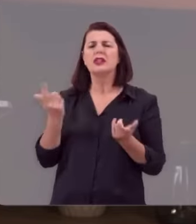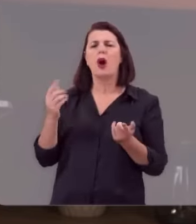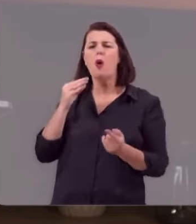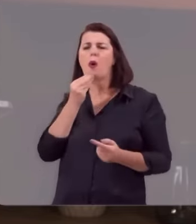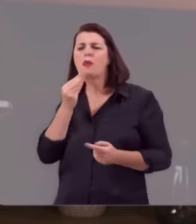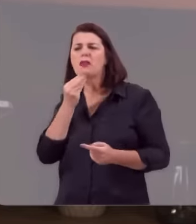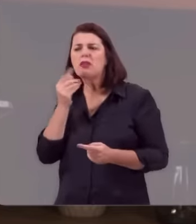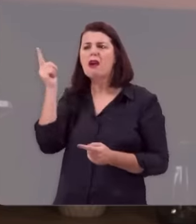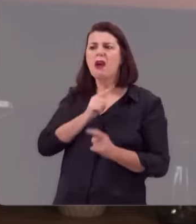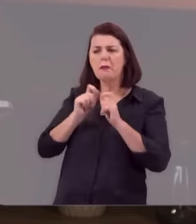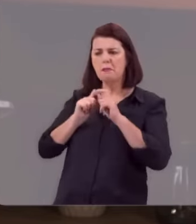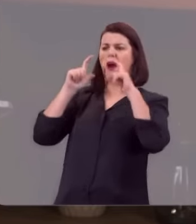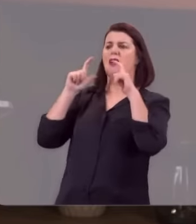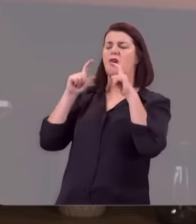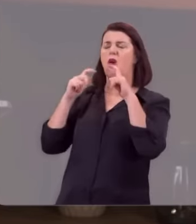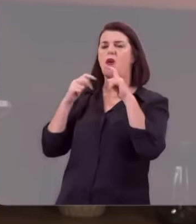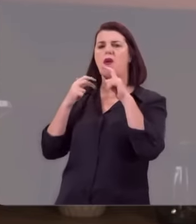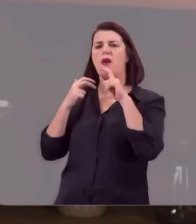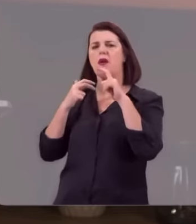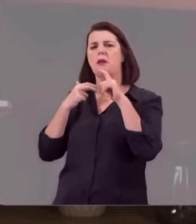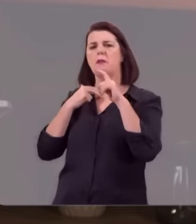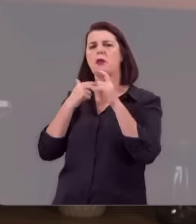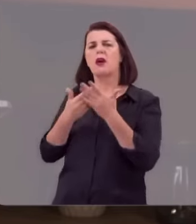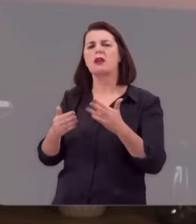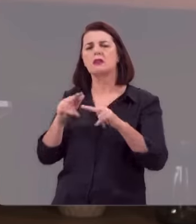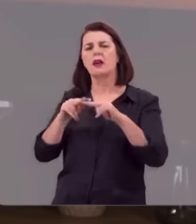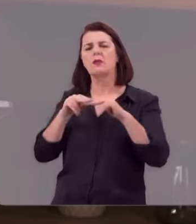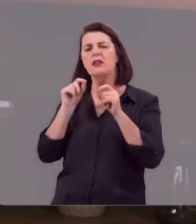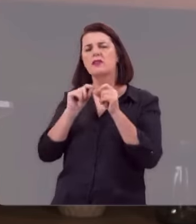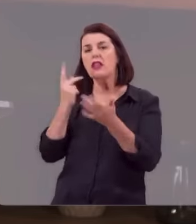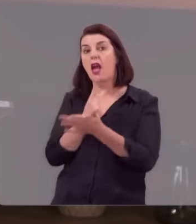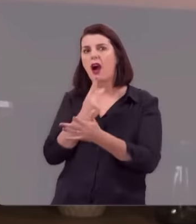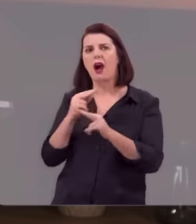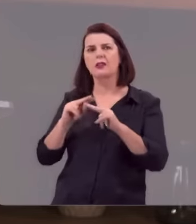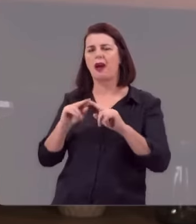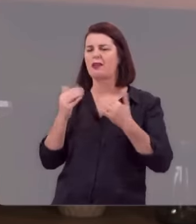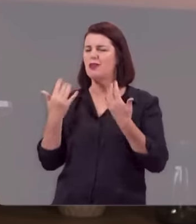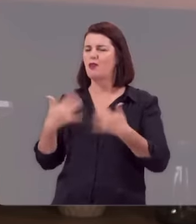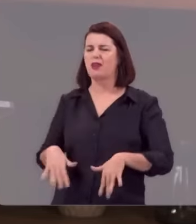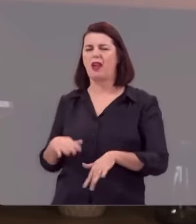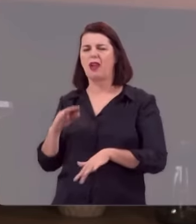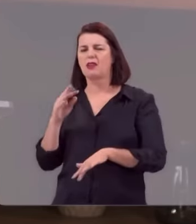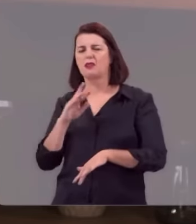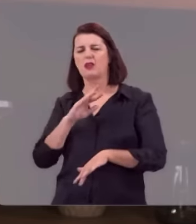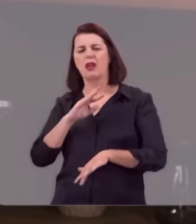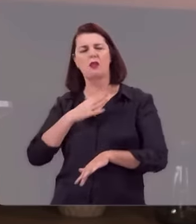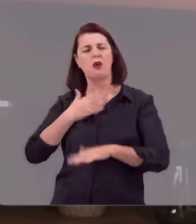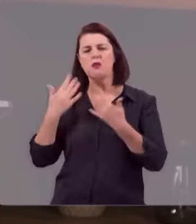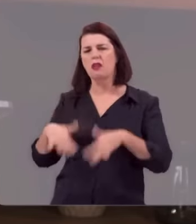uma bolada, não venderam a sua consciência. O seu nome vale mais do que riquezas.